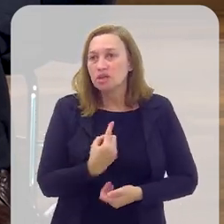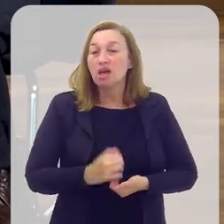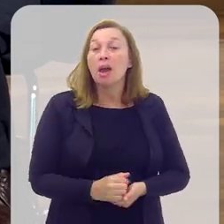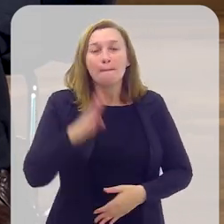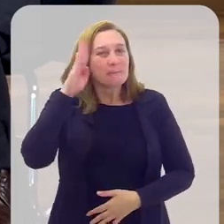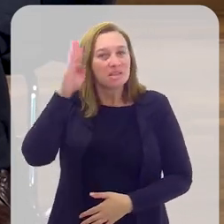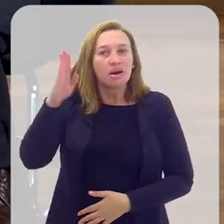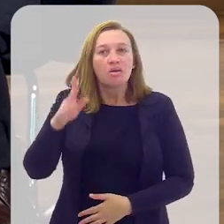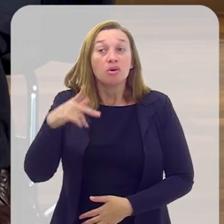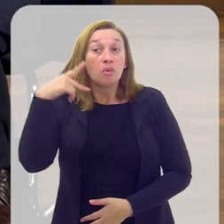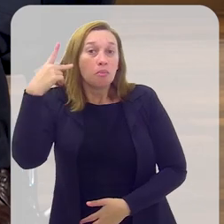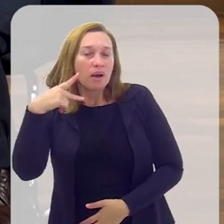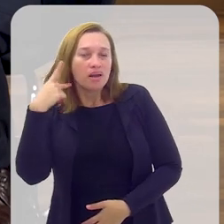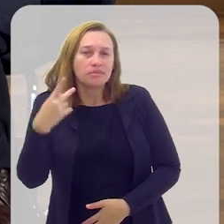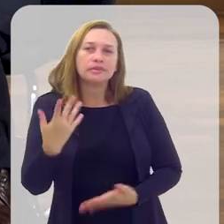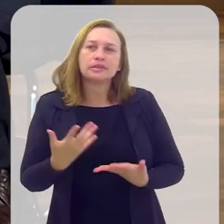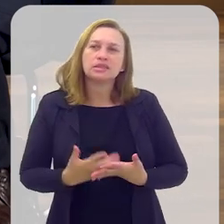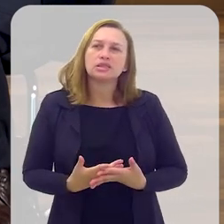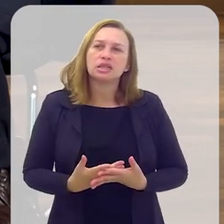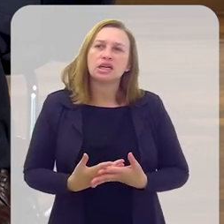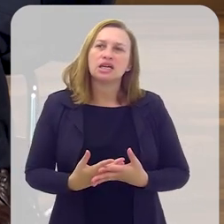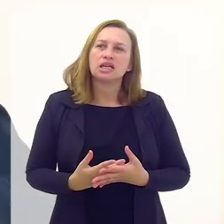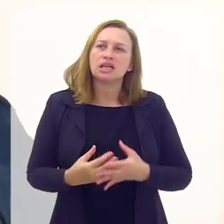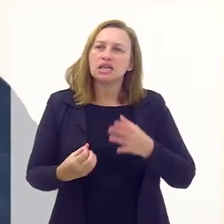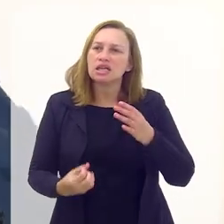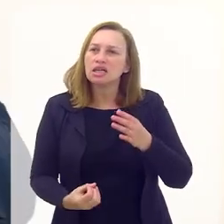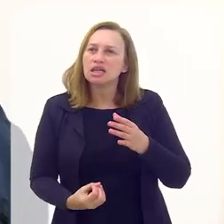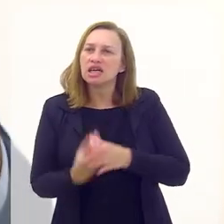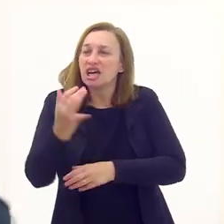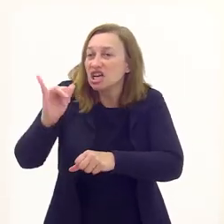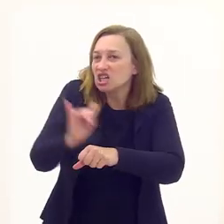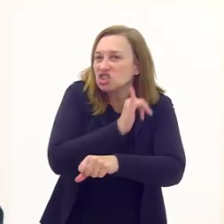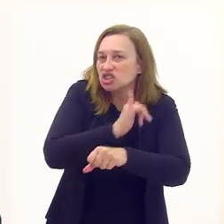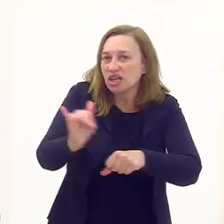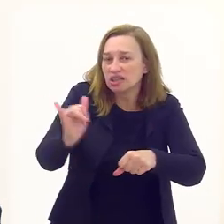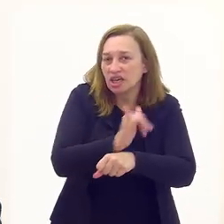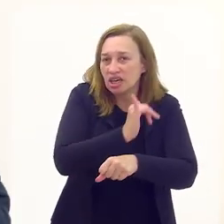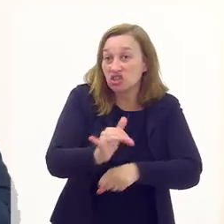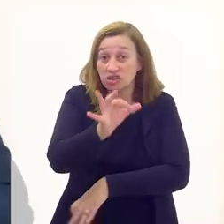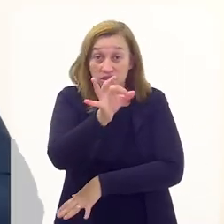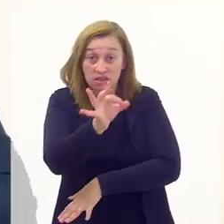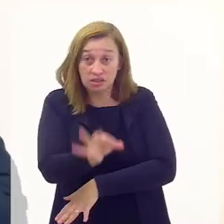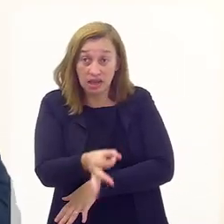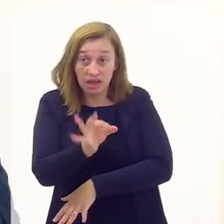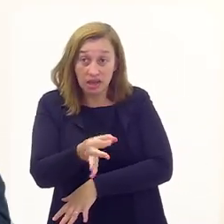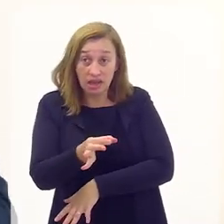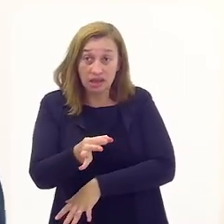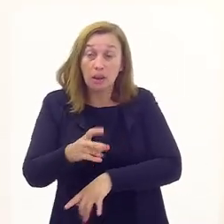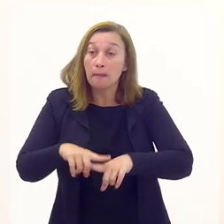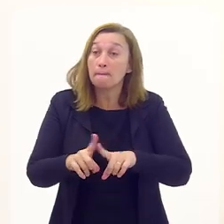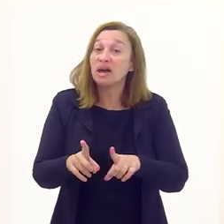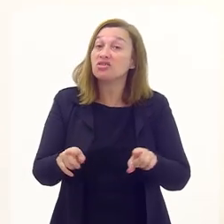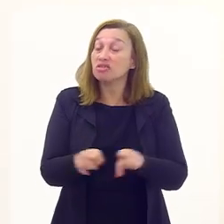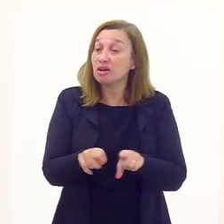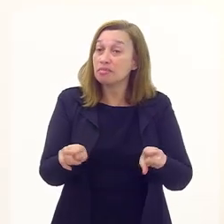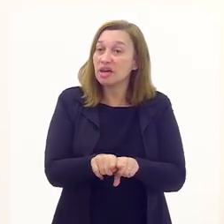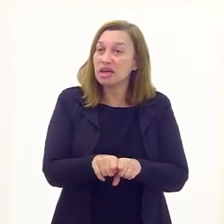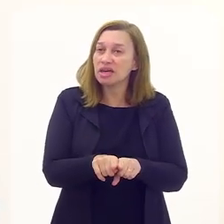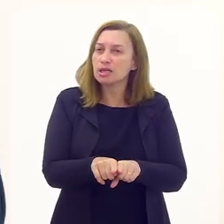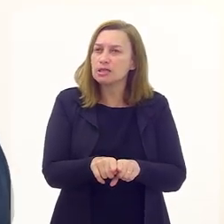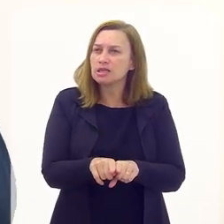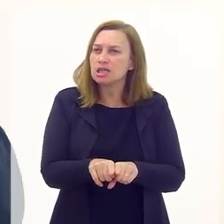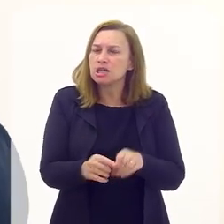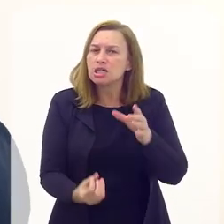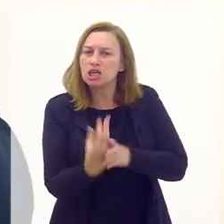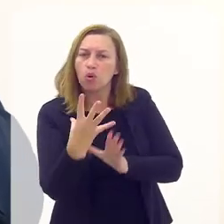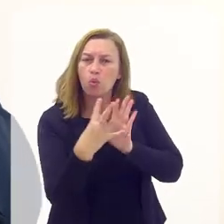fundamental, porque o Parlamento cria o parâmetro, não só legal, mas também estabelece